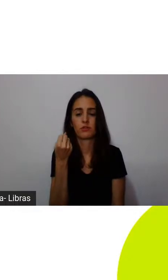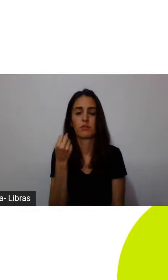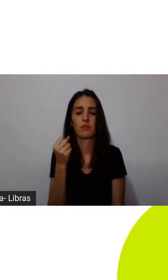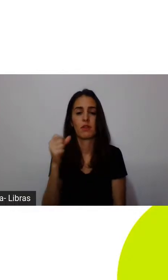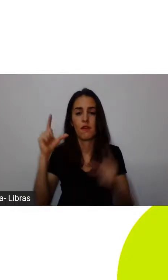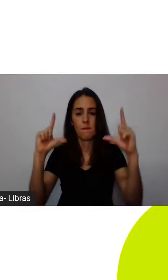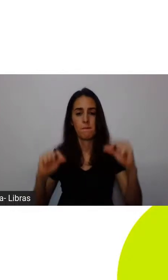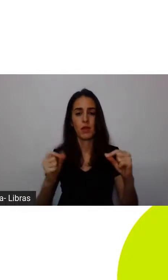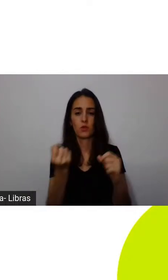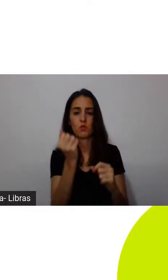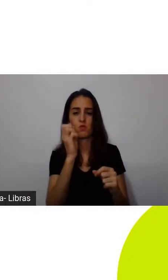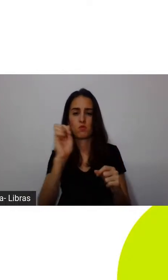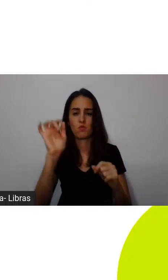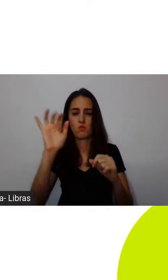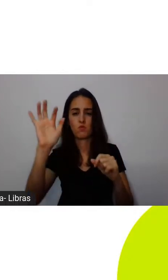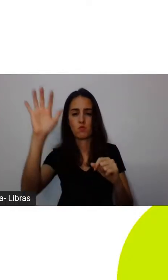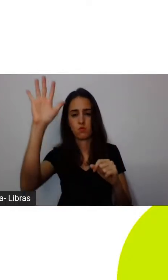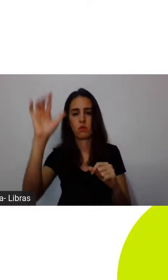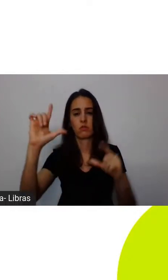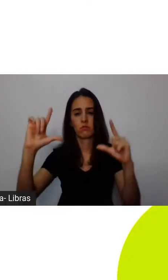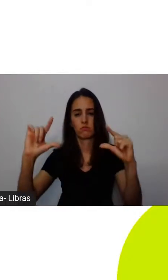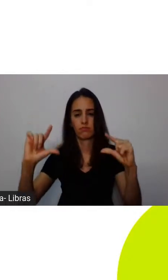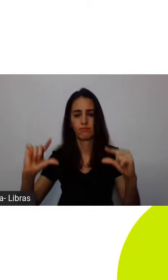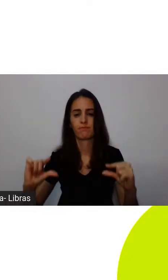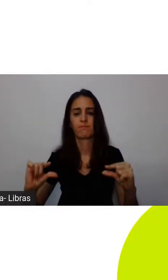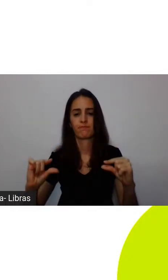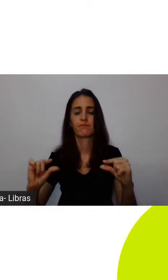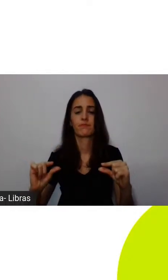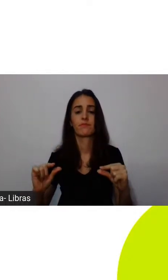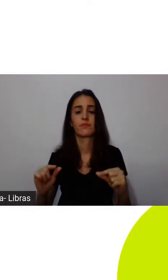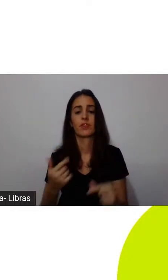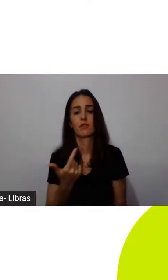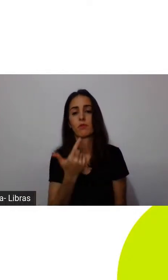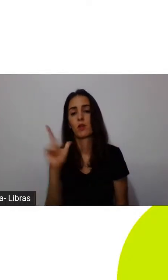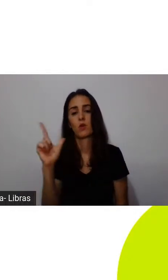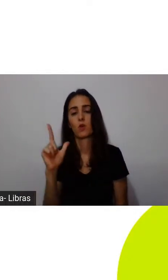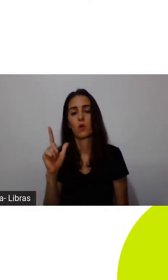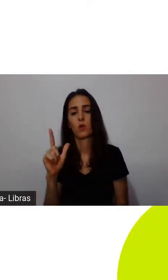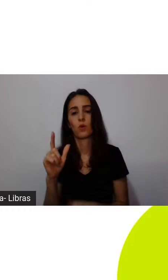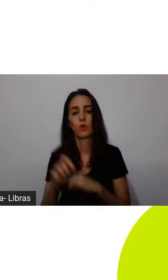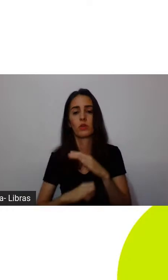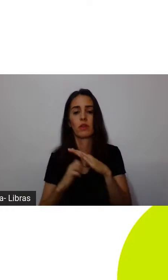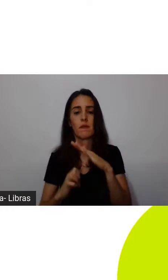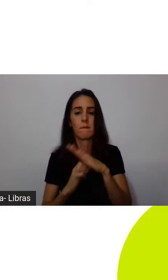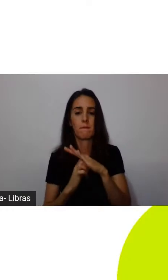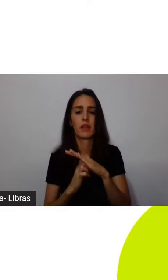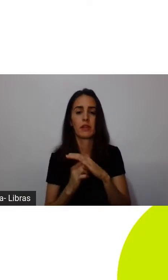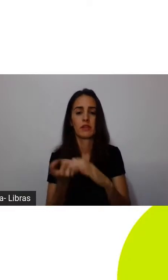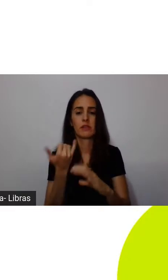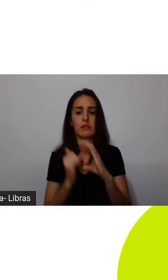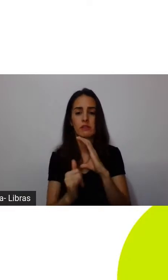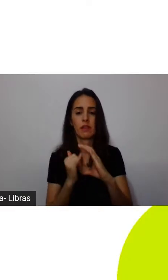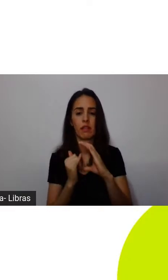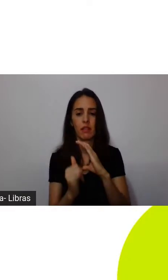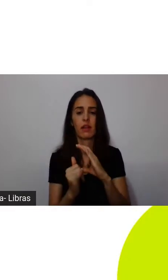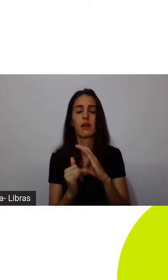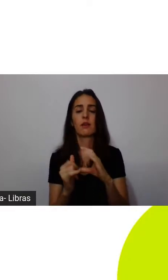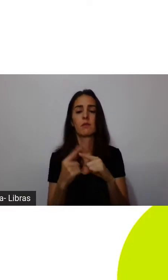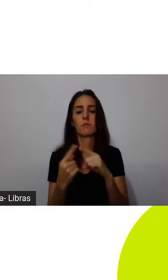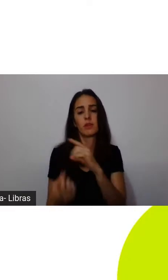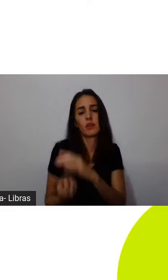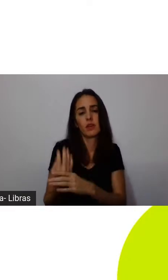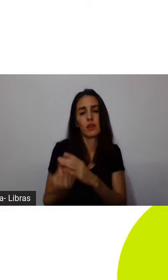moda, se uniu com a Michael Works, que é uma startup, se eu não me engano, que constrói